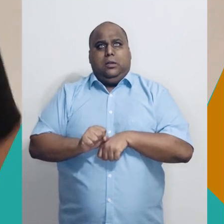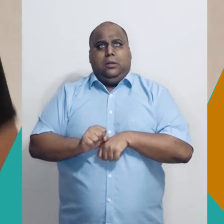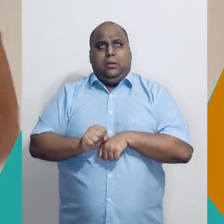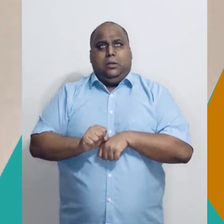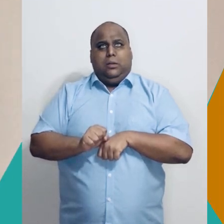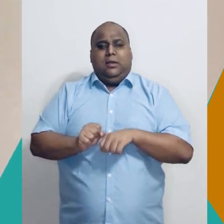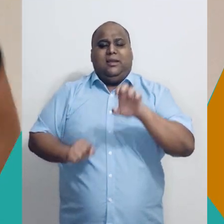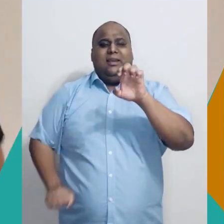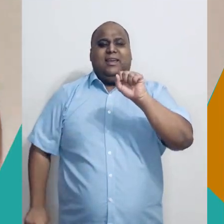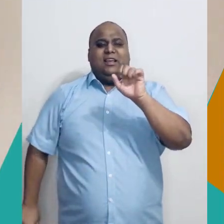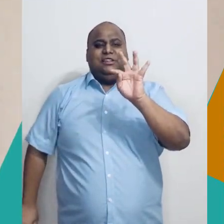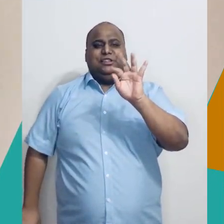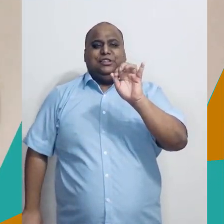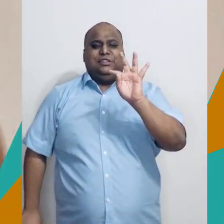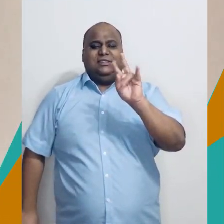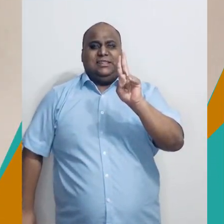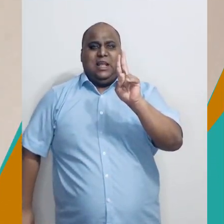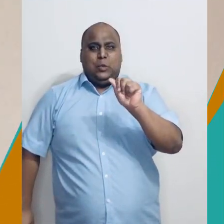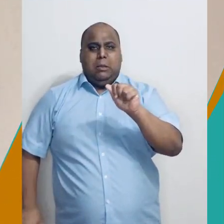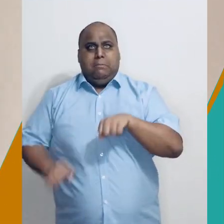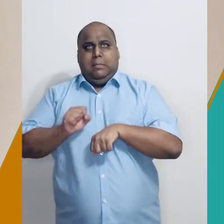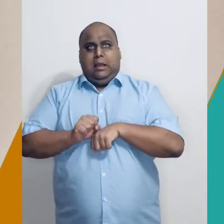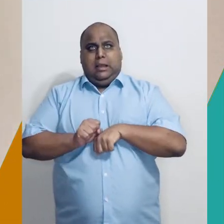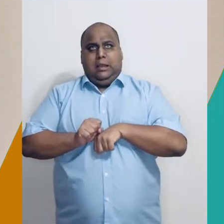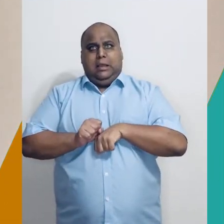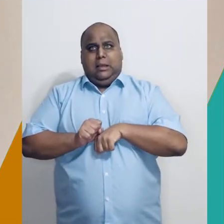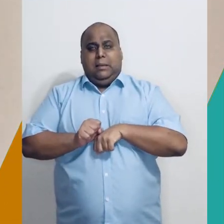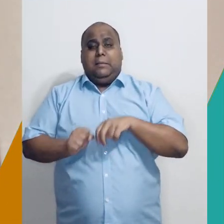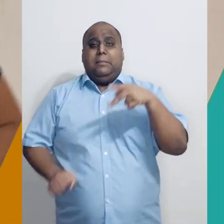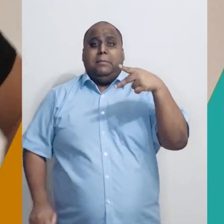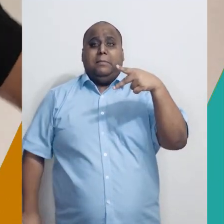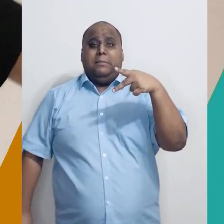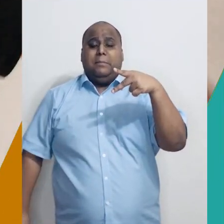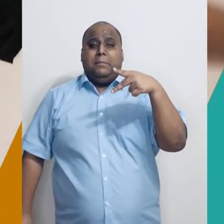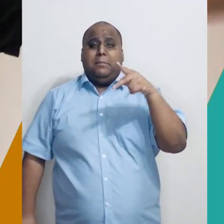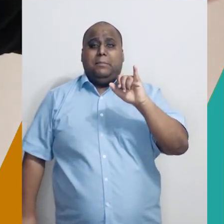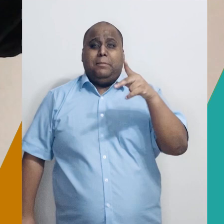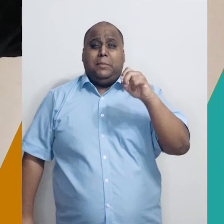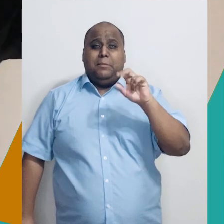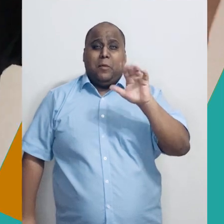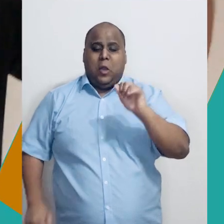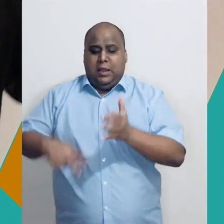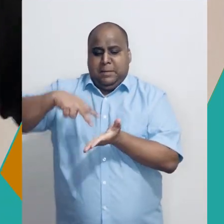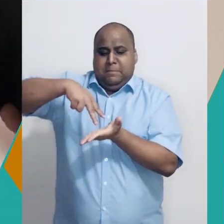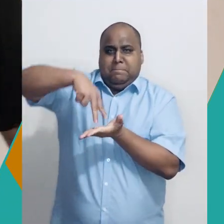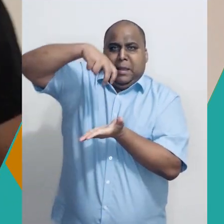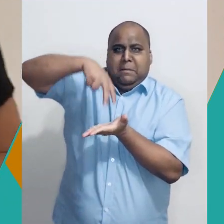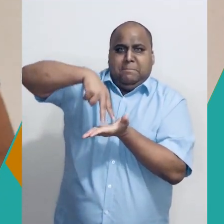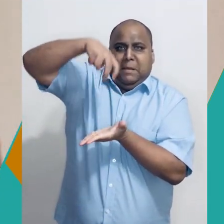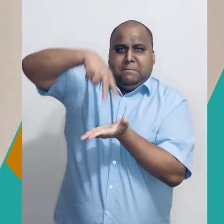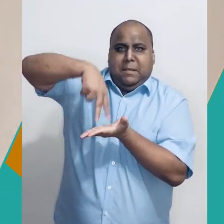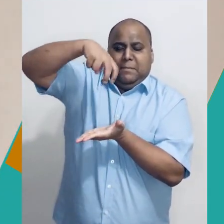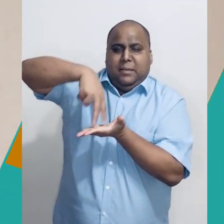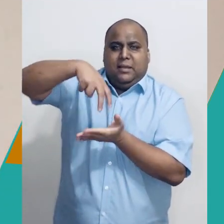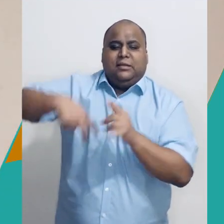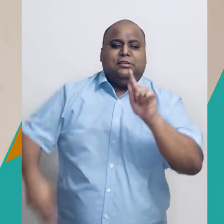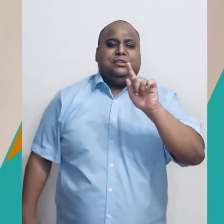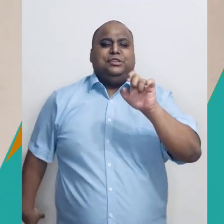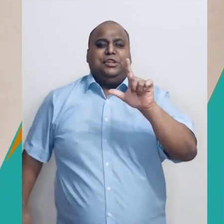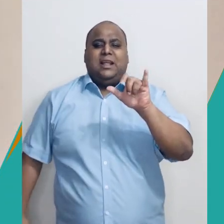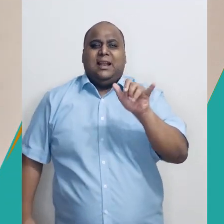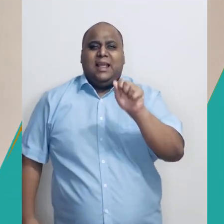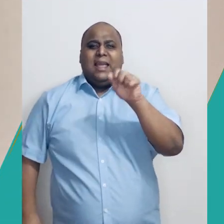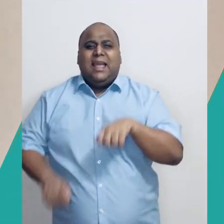pipoca, pulando na ponta dos pés e geleia, que é mexendo os braços. A gente